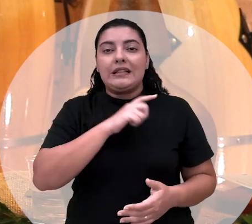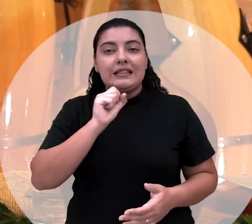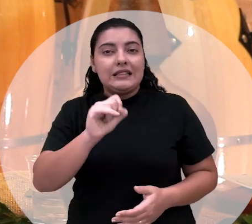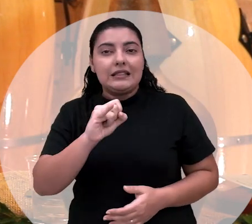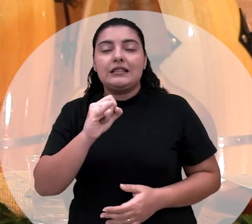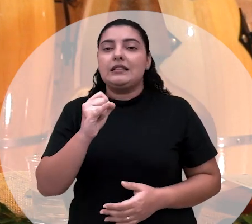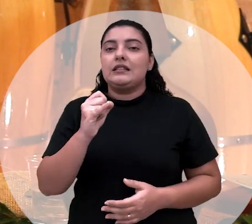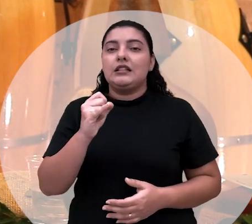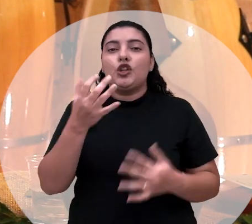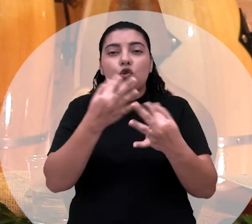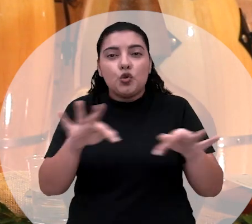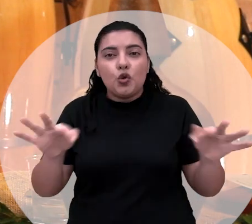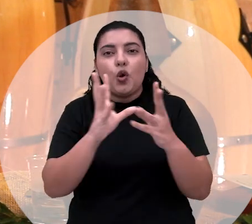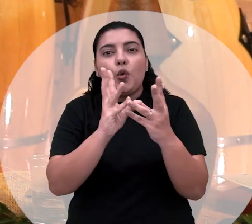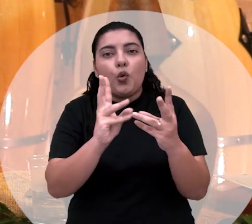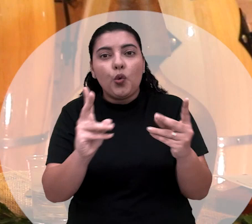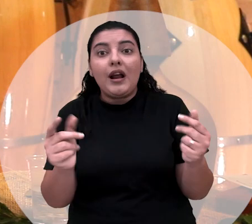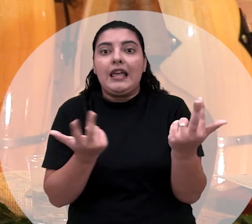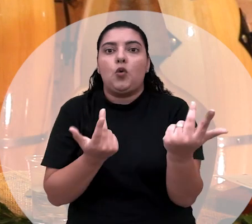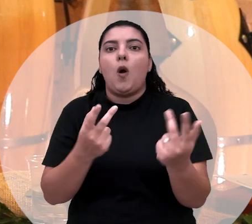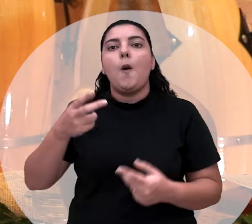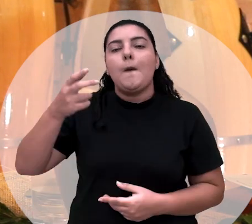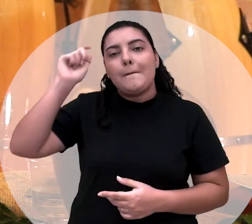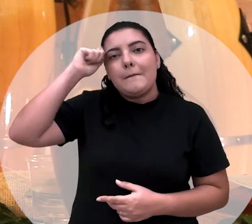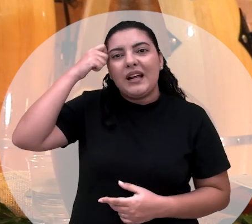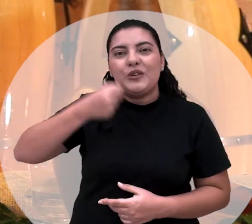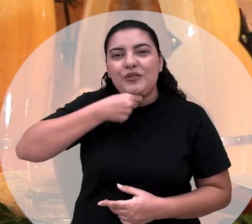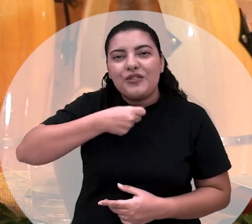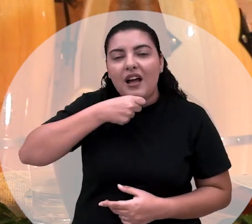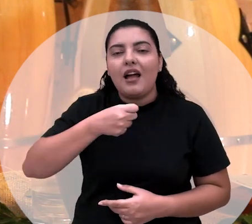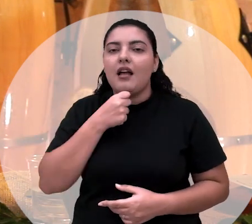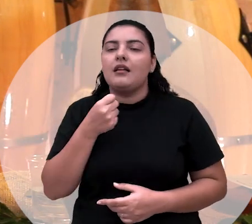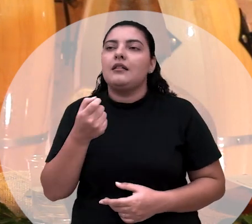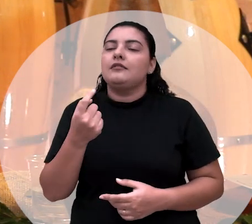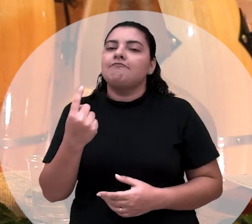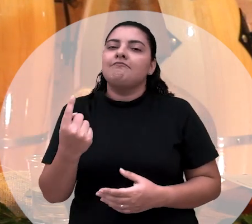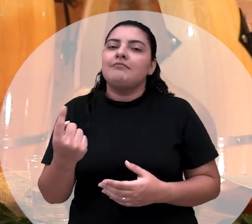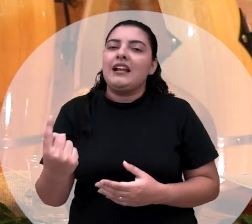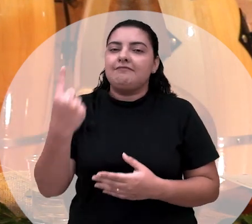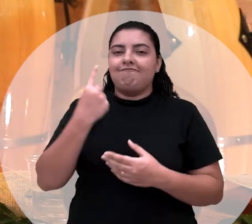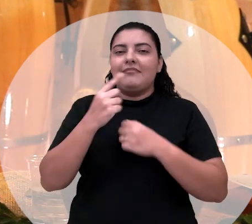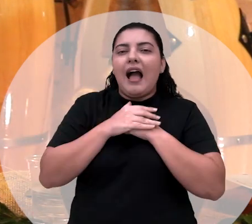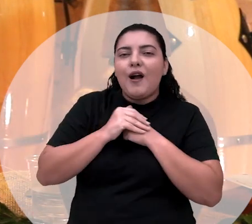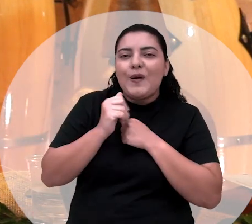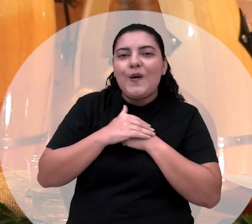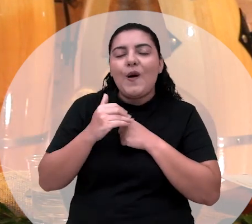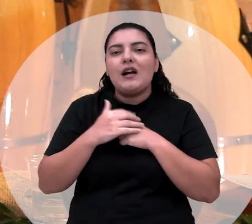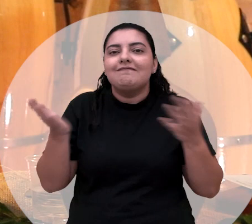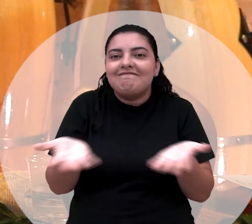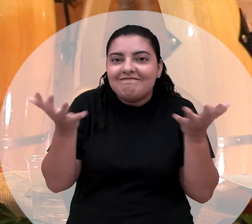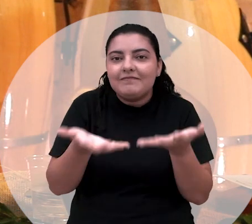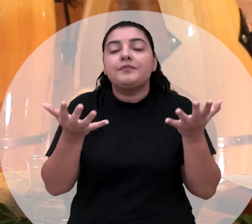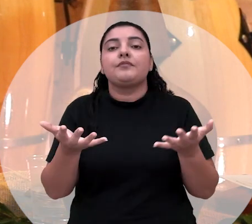pensar de uma cura, ela cura, como o preto velho também cura. Ela acolhe, levanta, né? te acolhe, ela te levanta. Hoje no mundo que a gente está hoje em